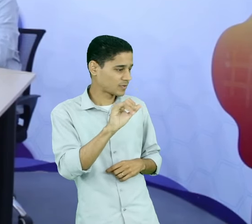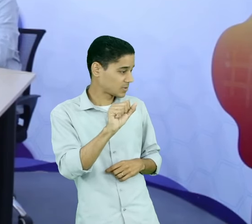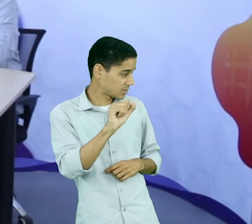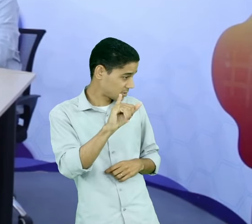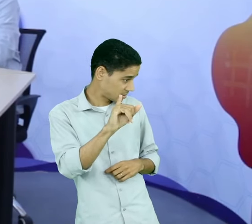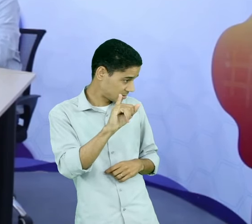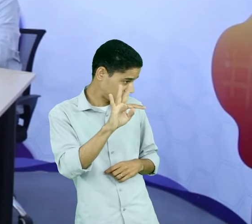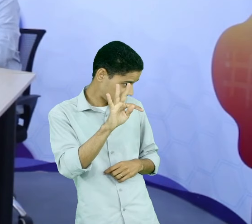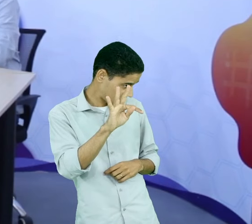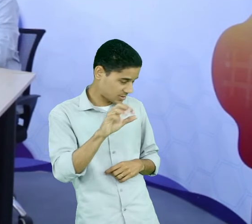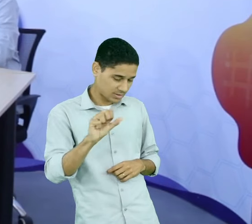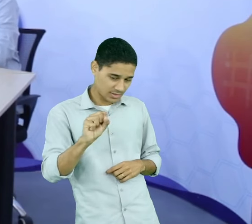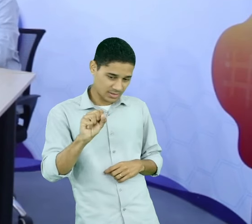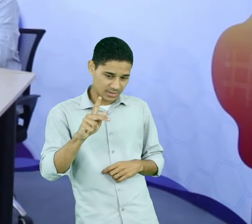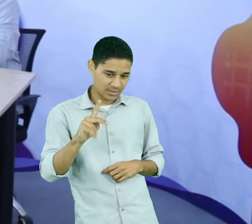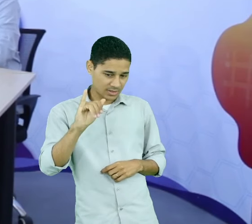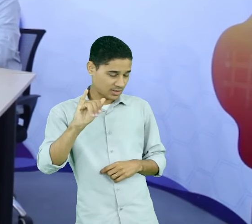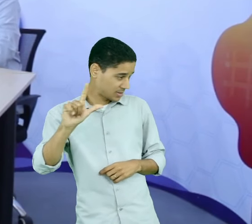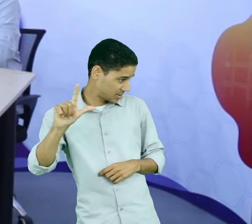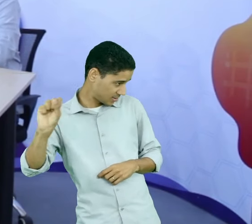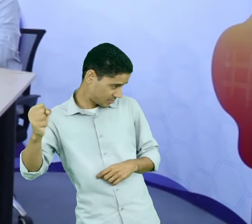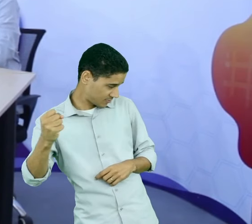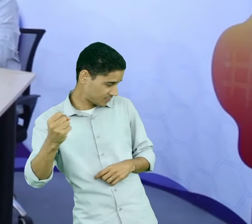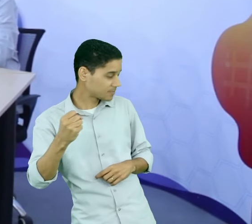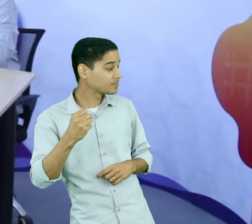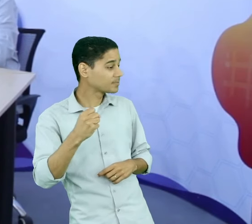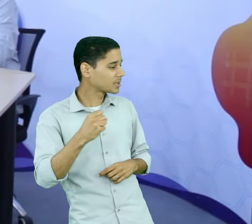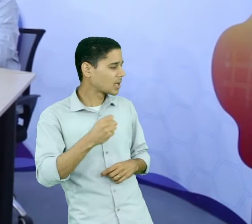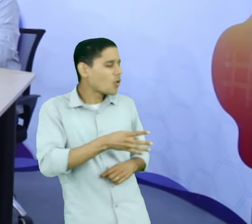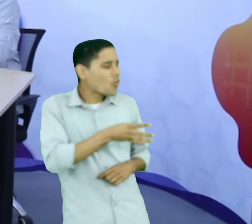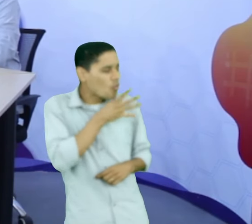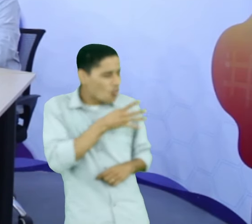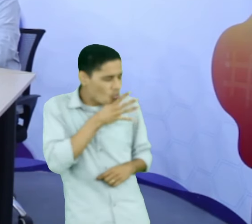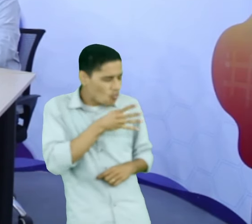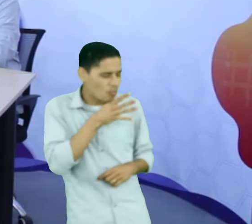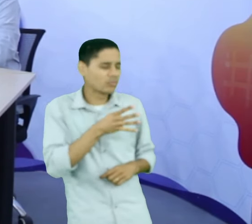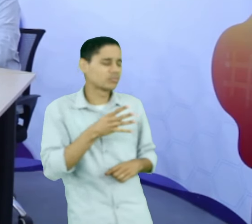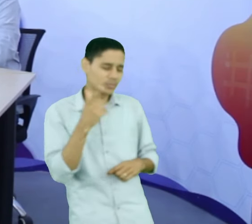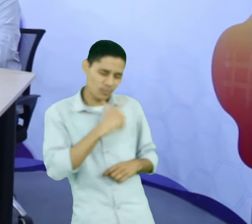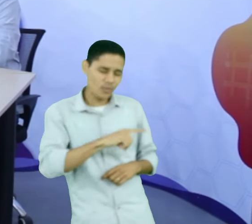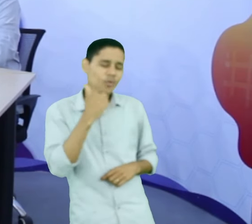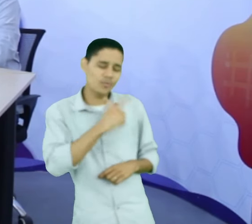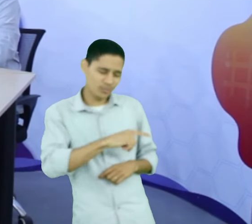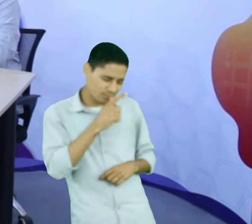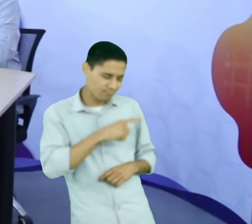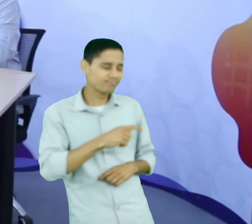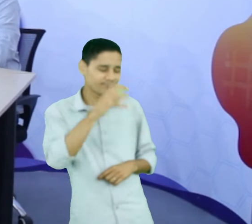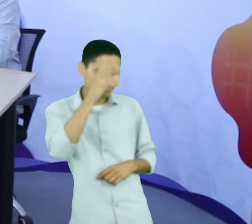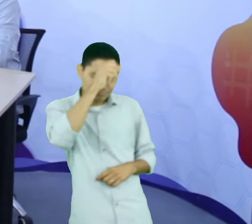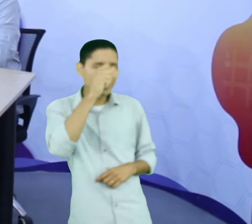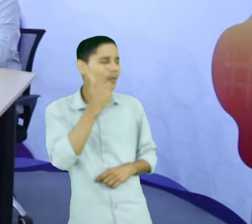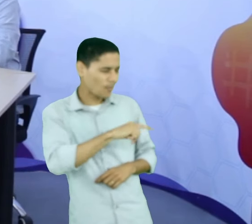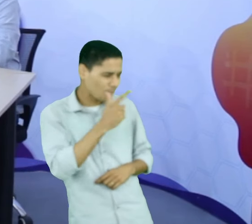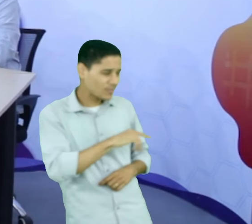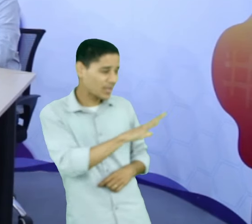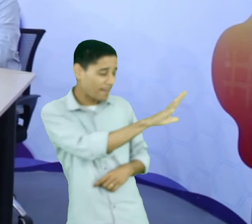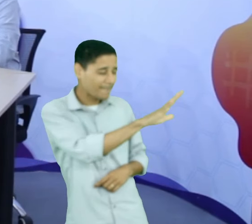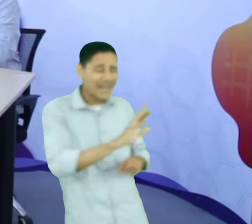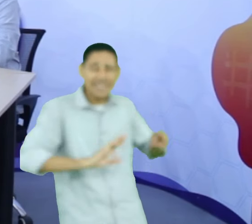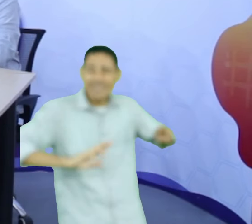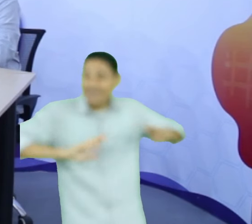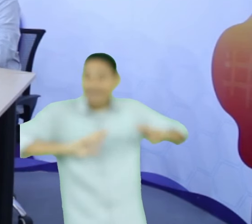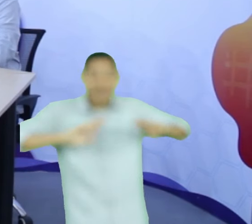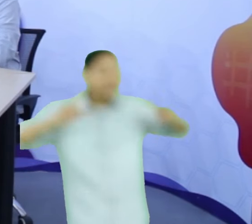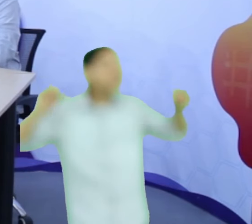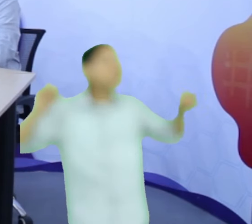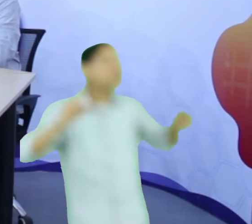Conhecimento a gente alcança. Conhecimento a gente desenvolve. Mas o diferencial quase sempre vai estar